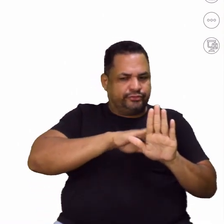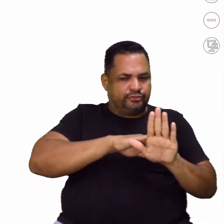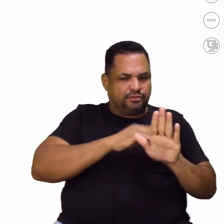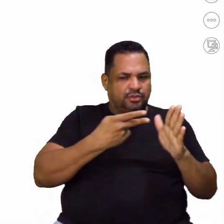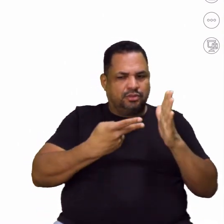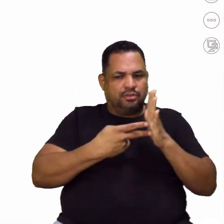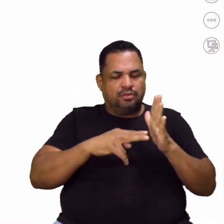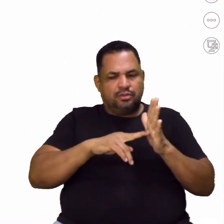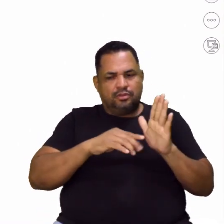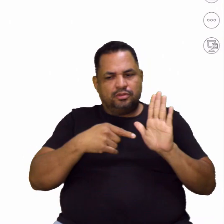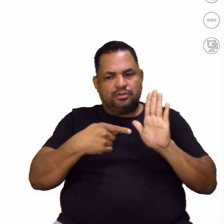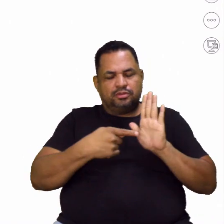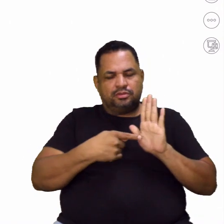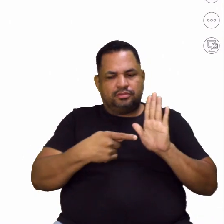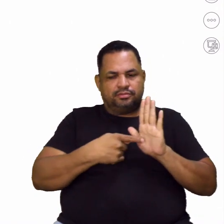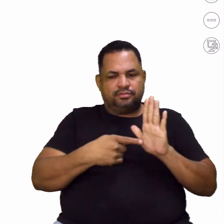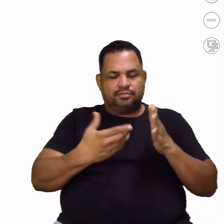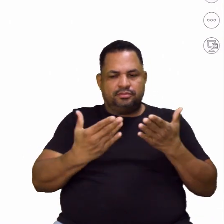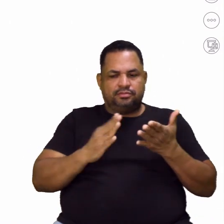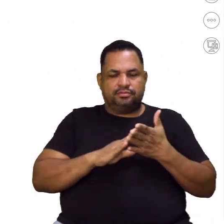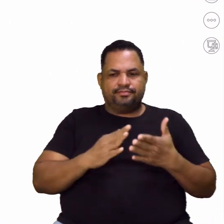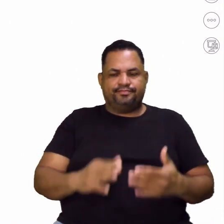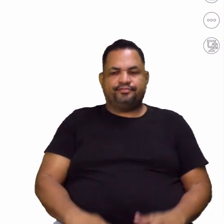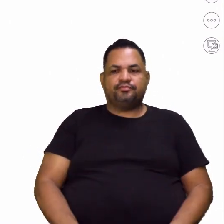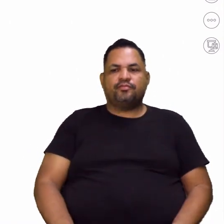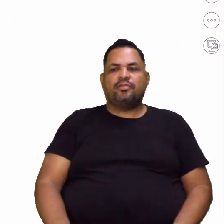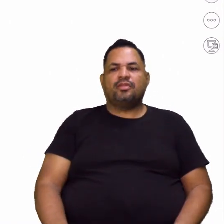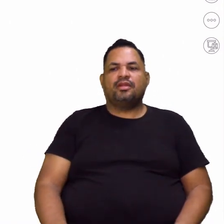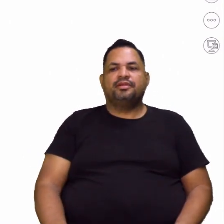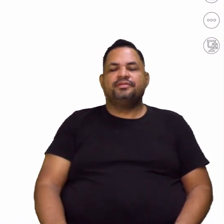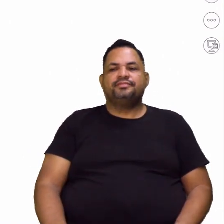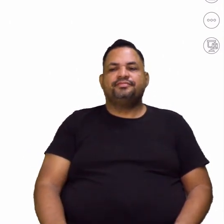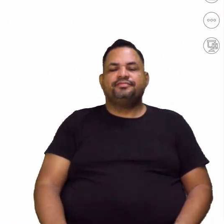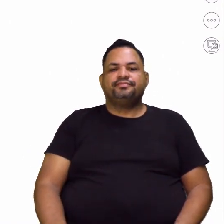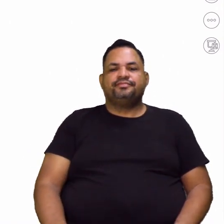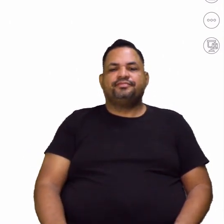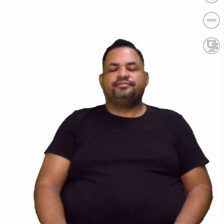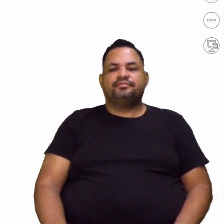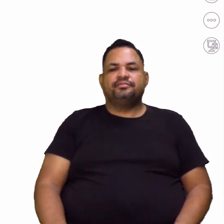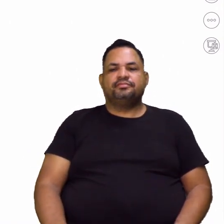conotativo. Beleza?